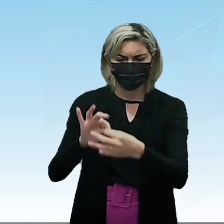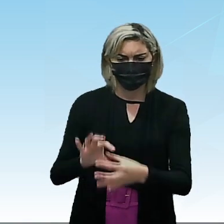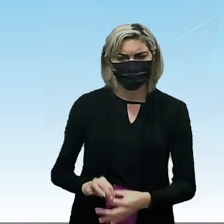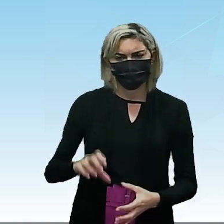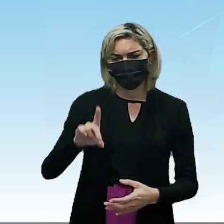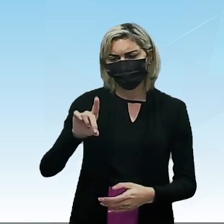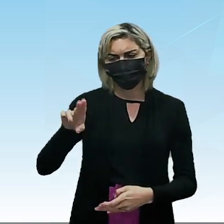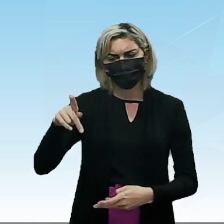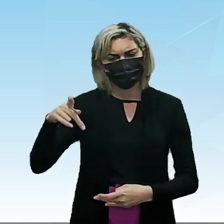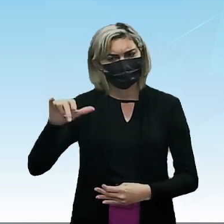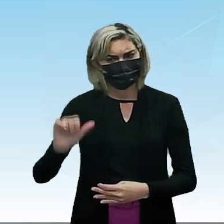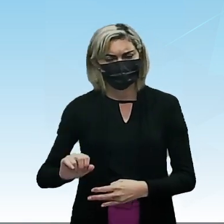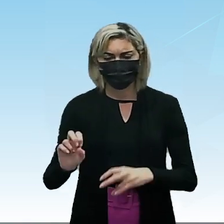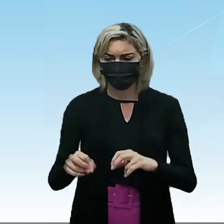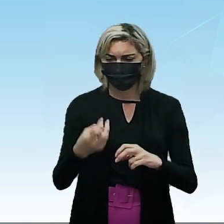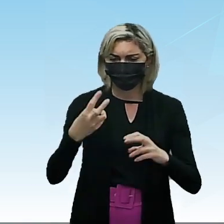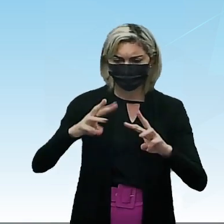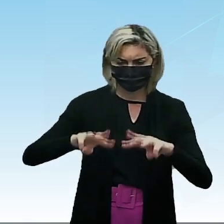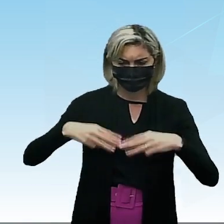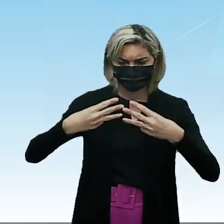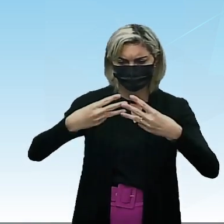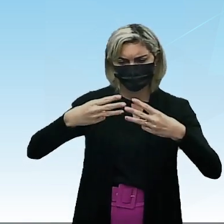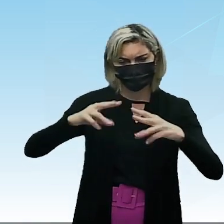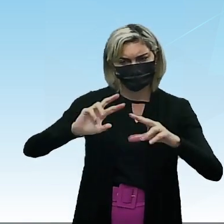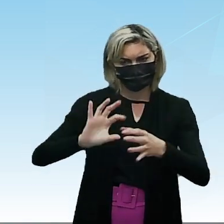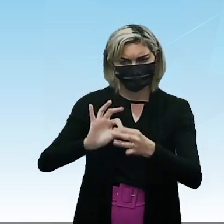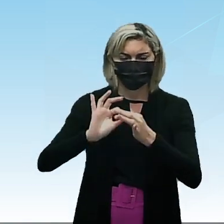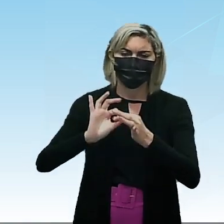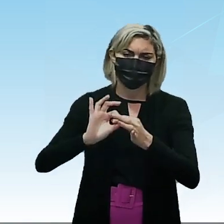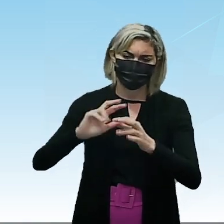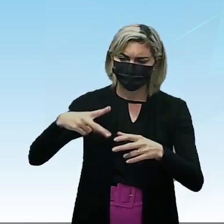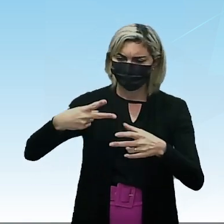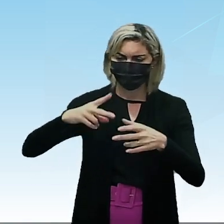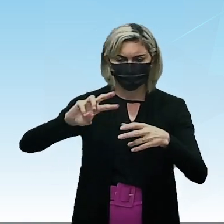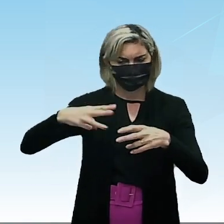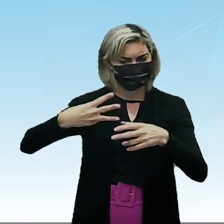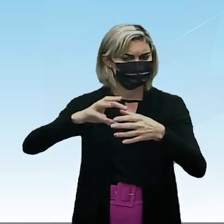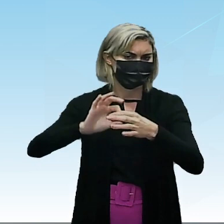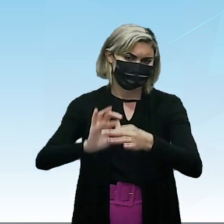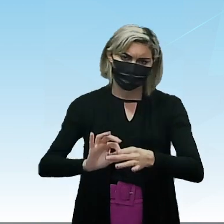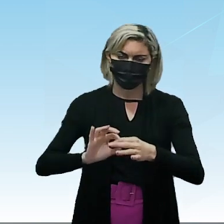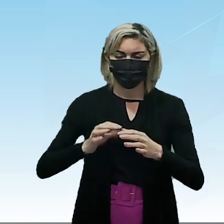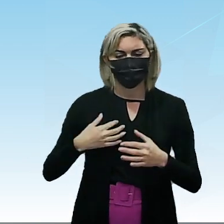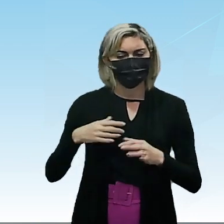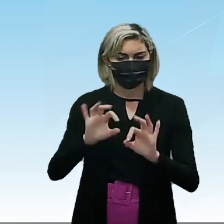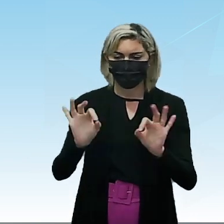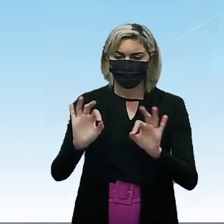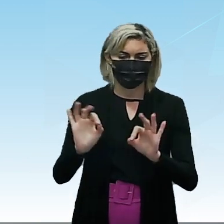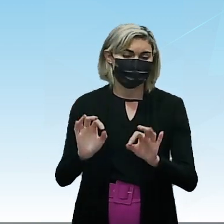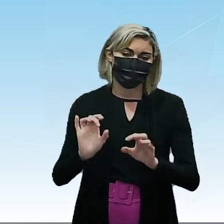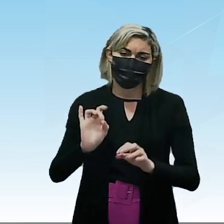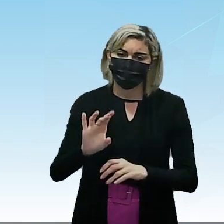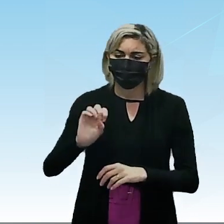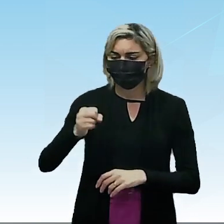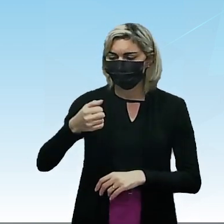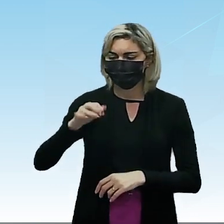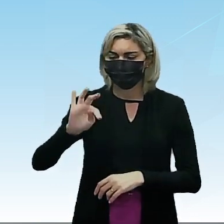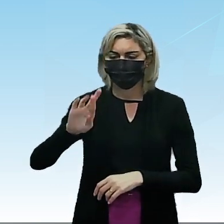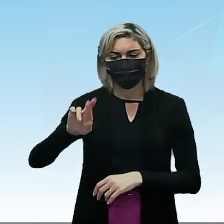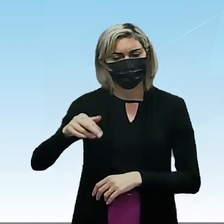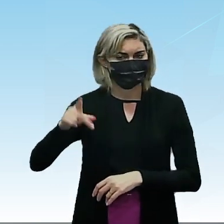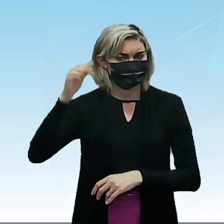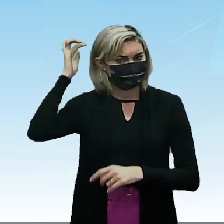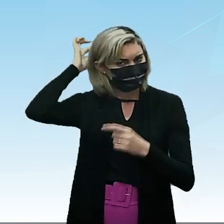duplas Ou triplas Nesse caso Eu não tenho Insaturação nenhuma Eu só tenho Saturação Então